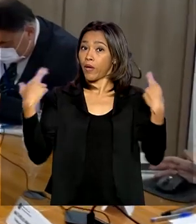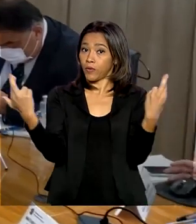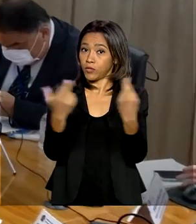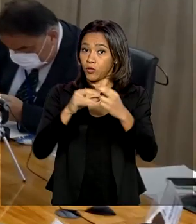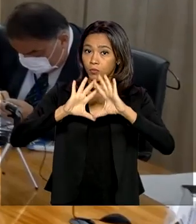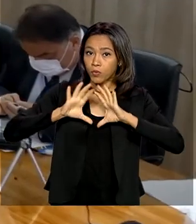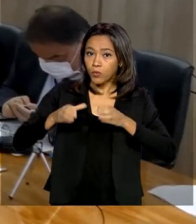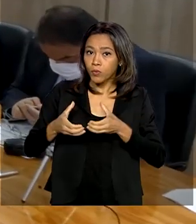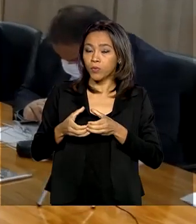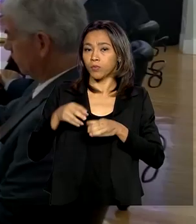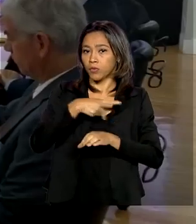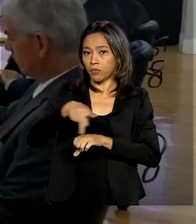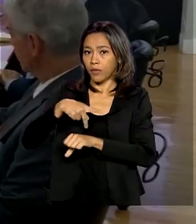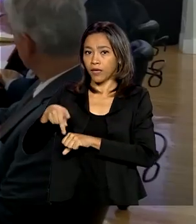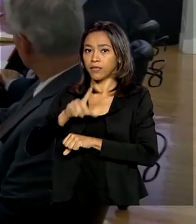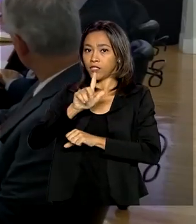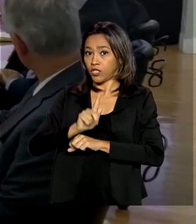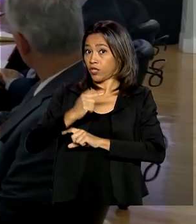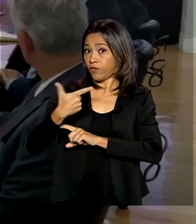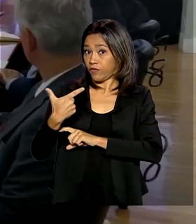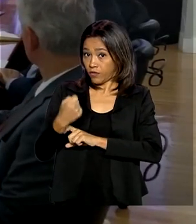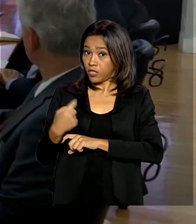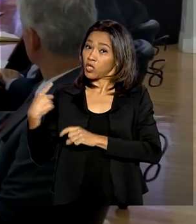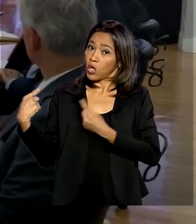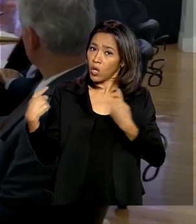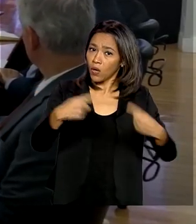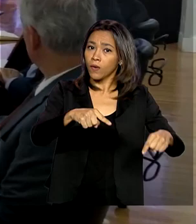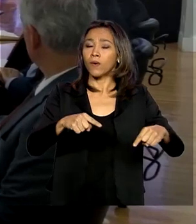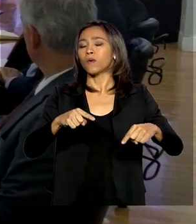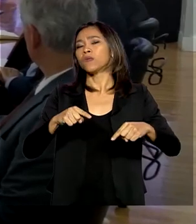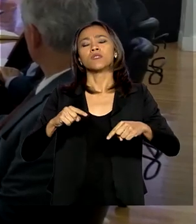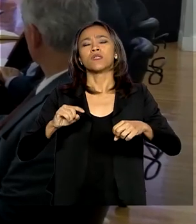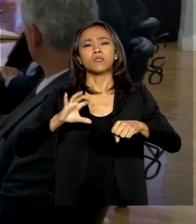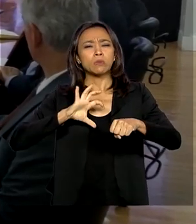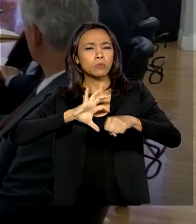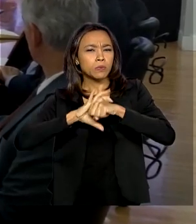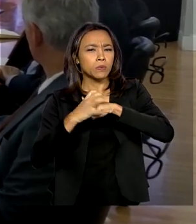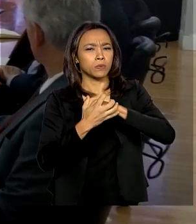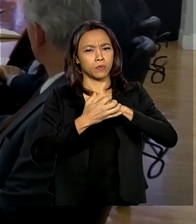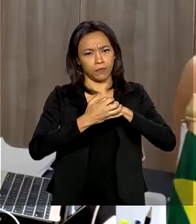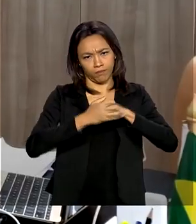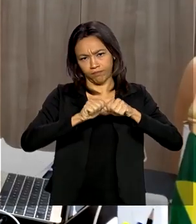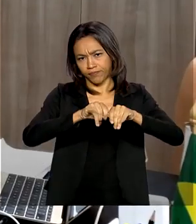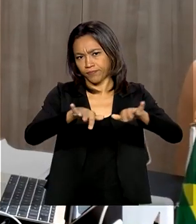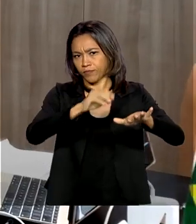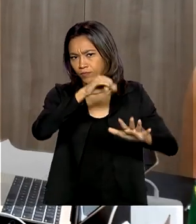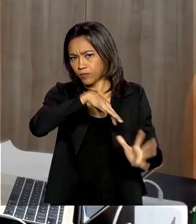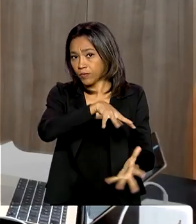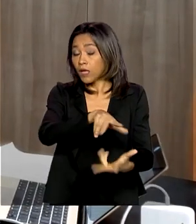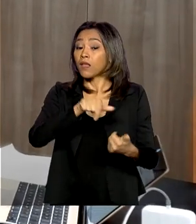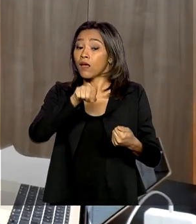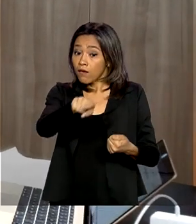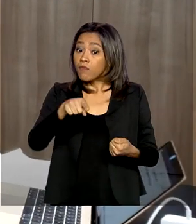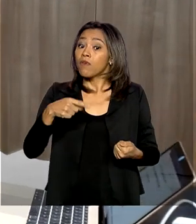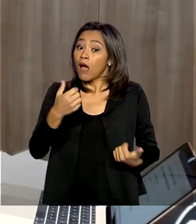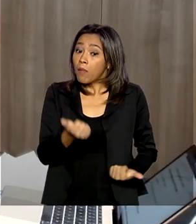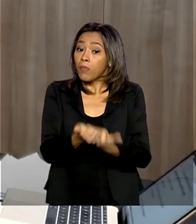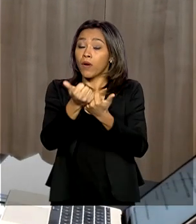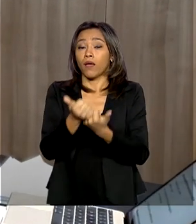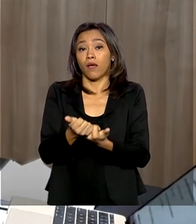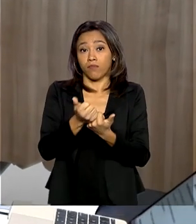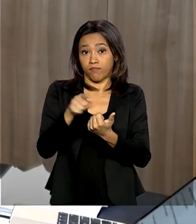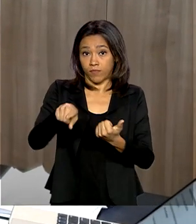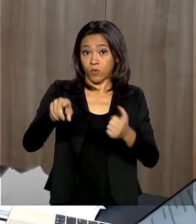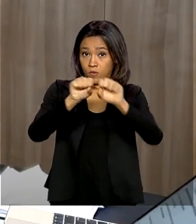para debater a crise mundial causada pelo coronavírus. O grupo se comprometeu a fortalecer as redes públicas de